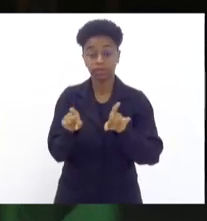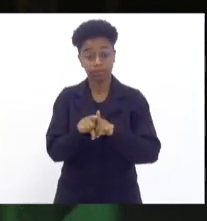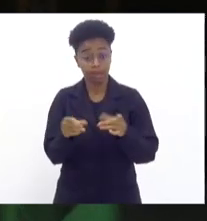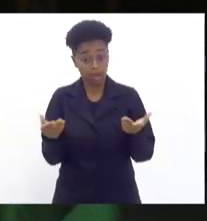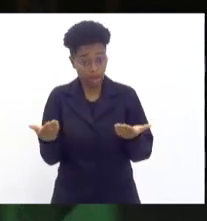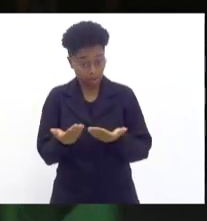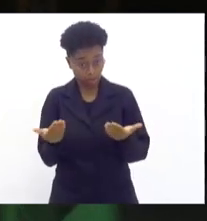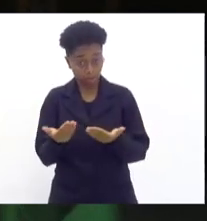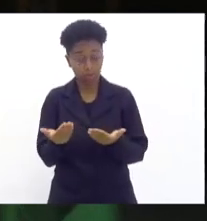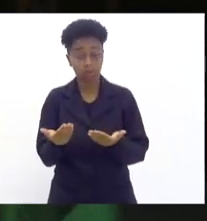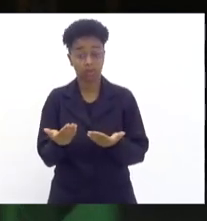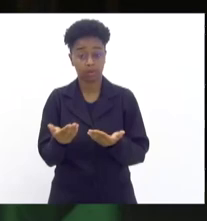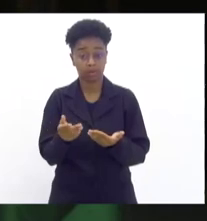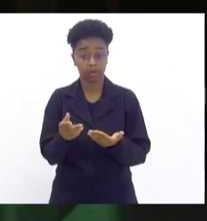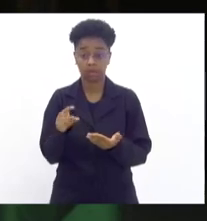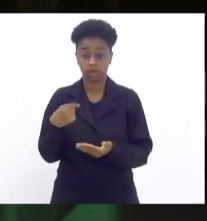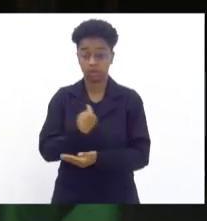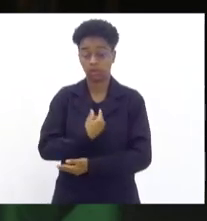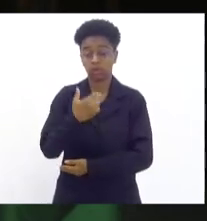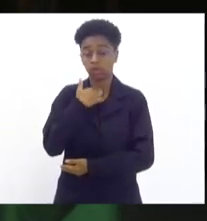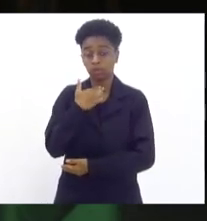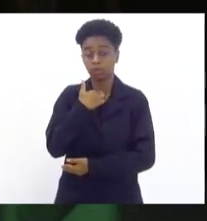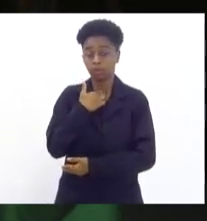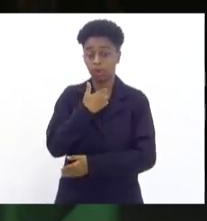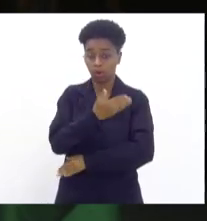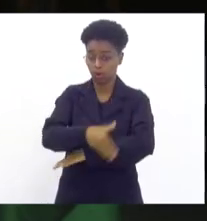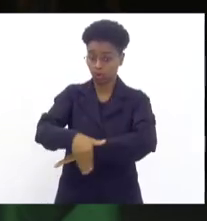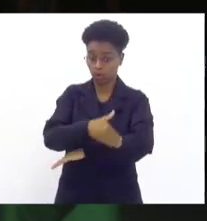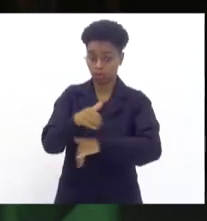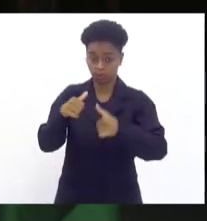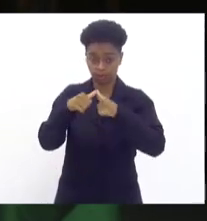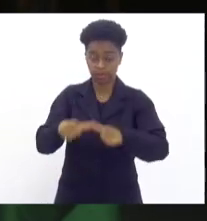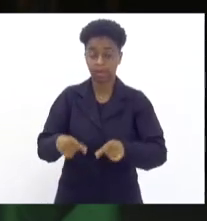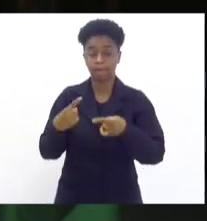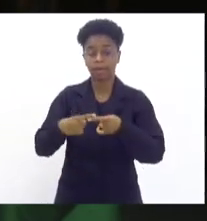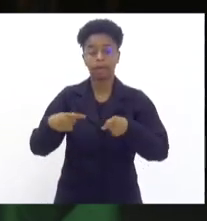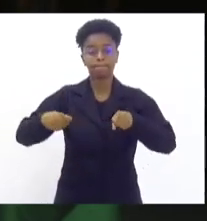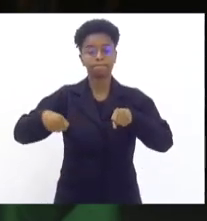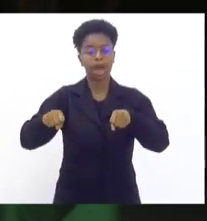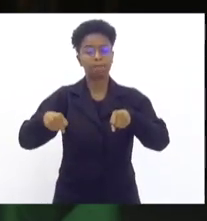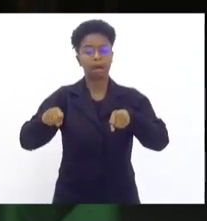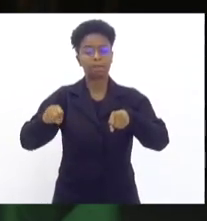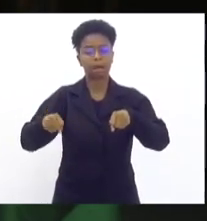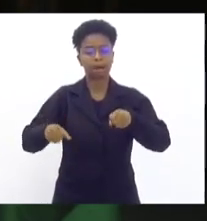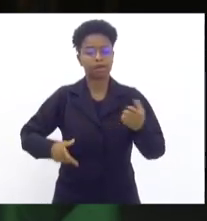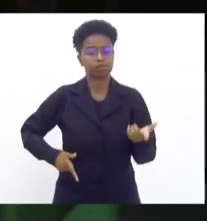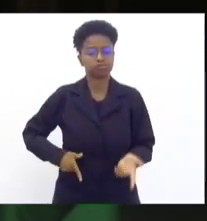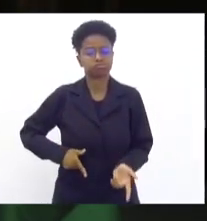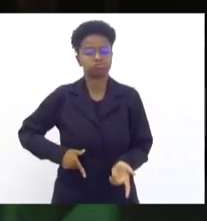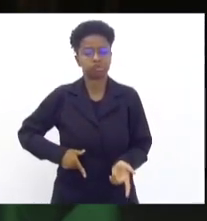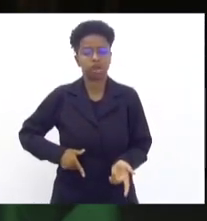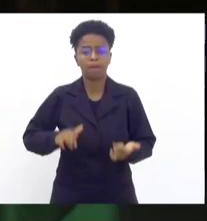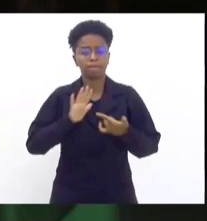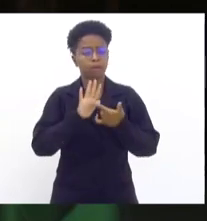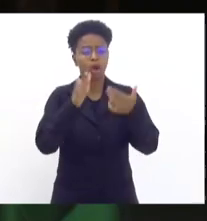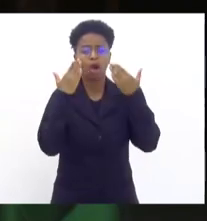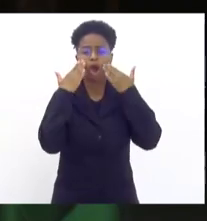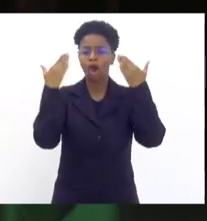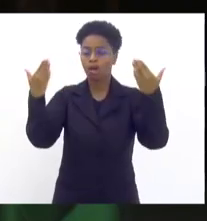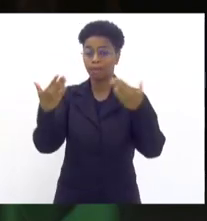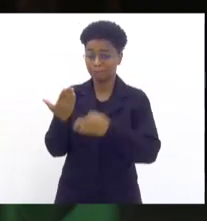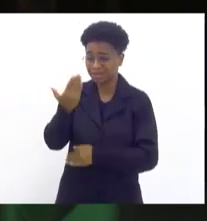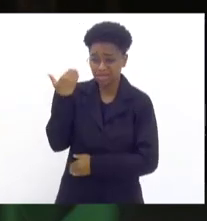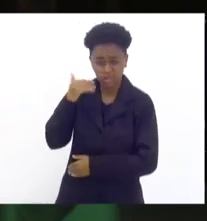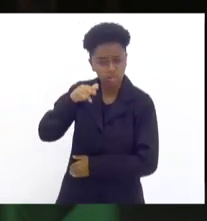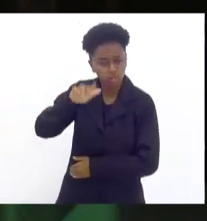Agora, nós não podemos mais ficar na rua porque passamos de moto com fuzis, amostra, coisas que nós